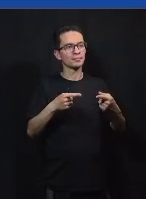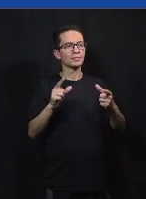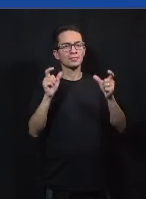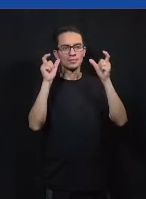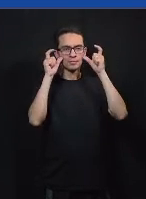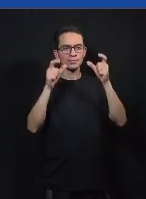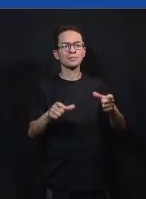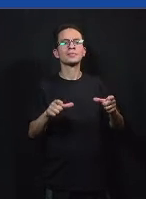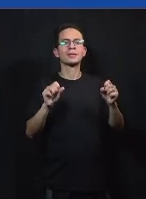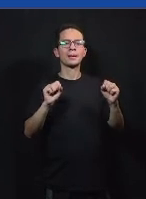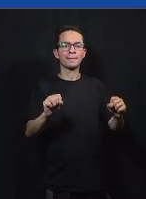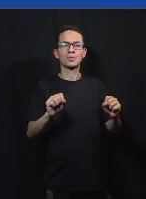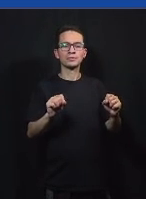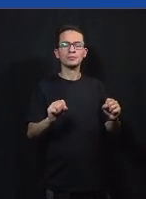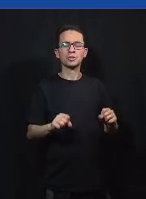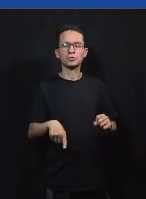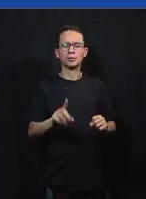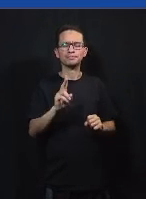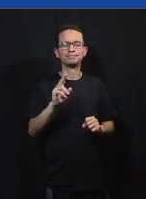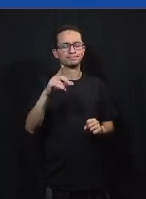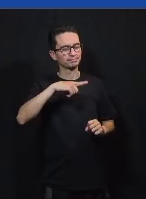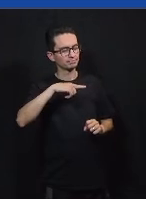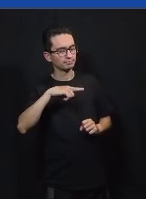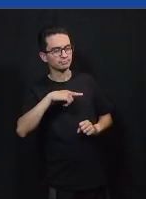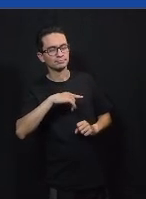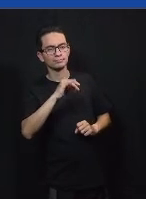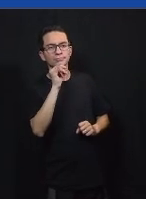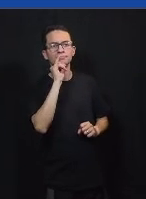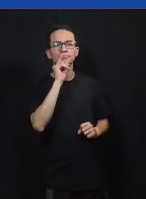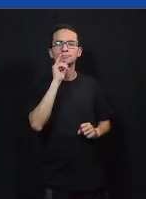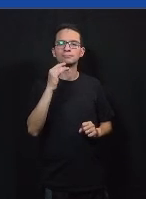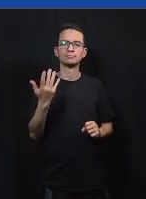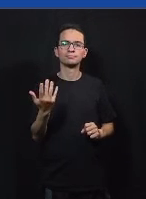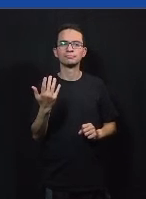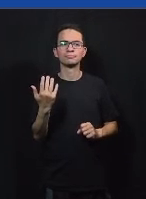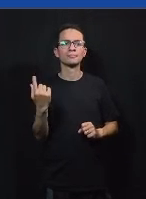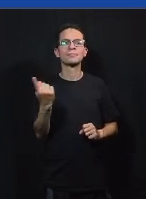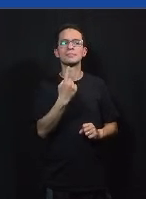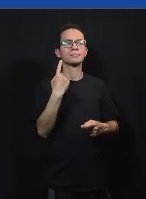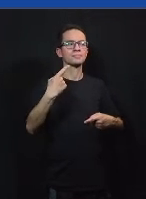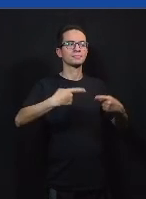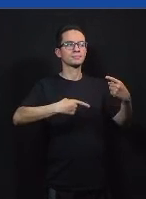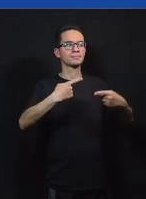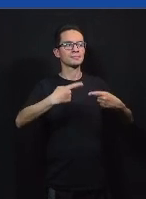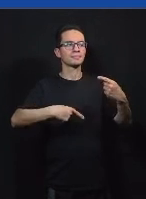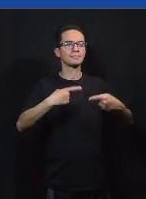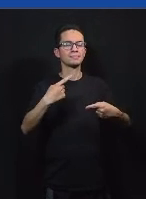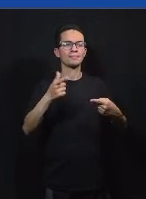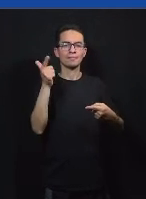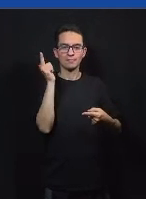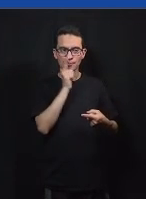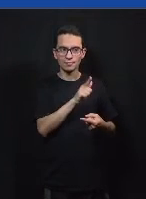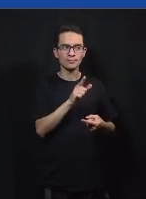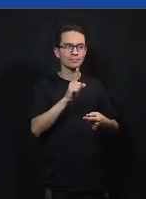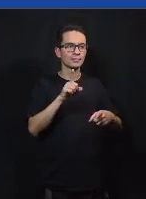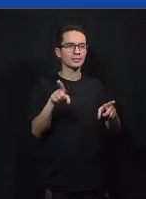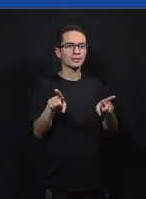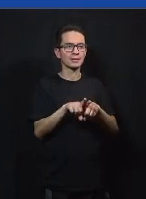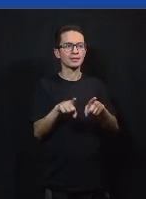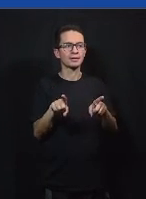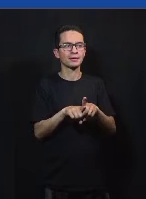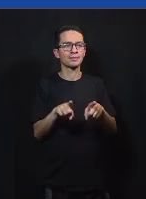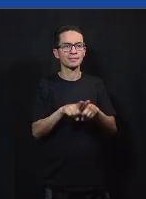é uma falácia que acaba entrando muito porque a gente tende a assistir os debates que tendem a ser públicos são debates de competição